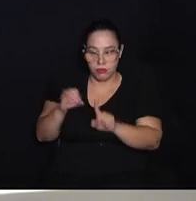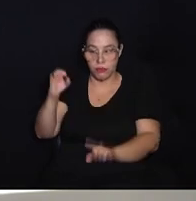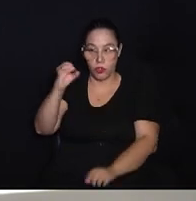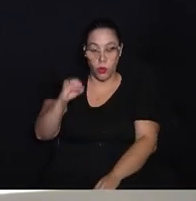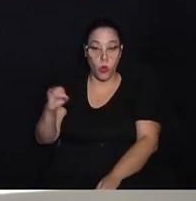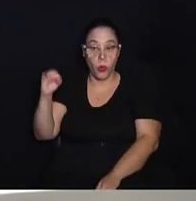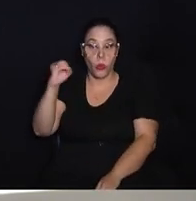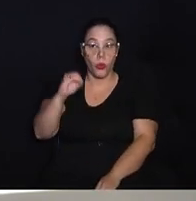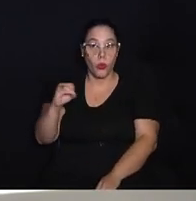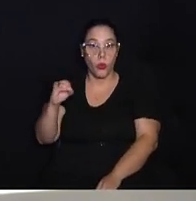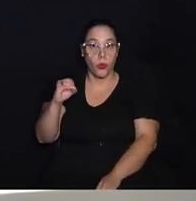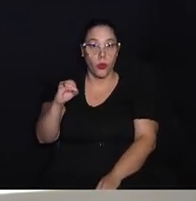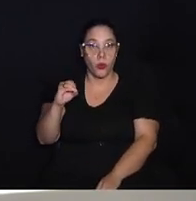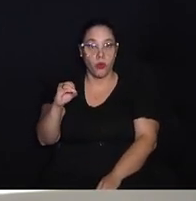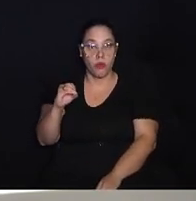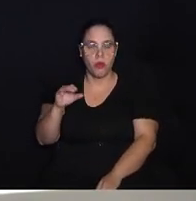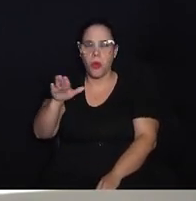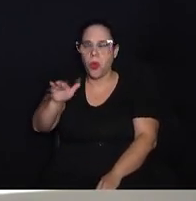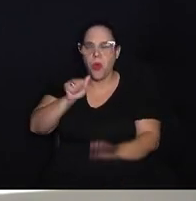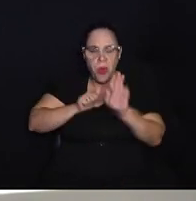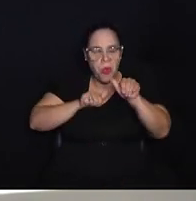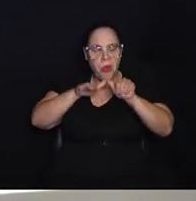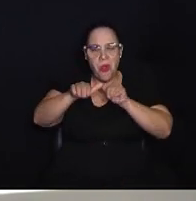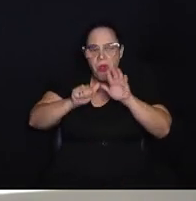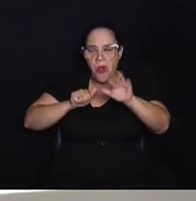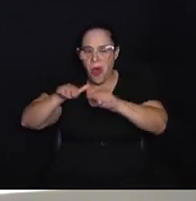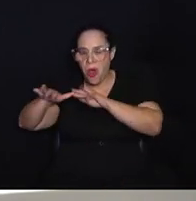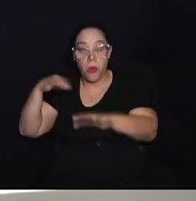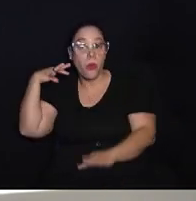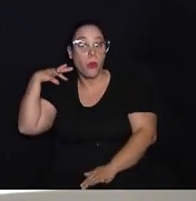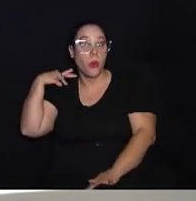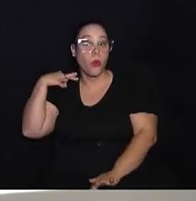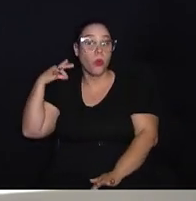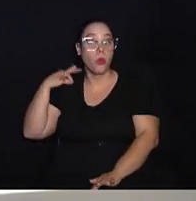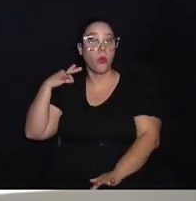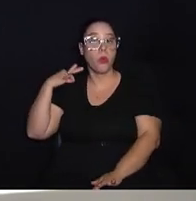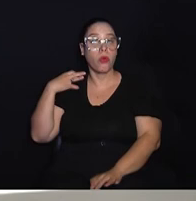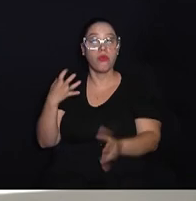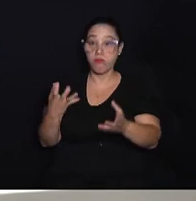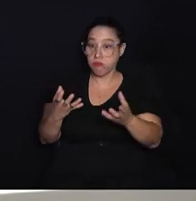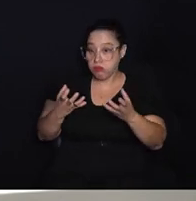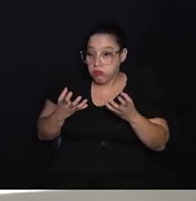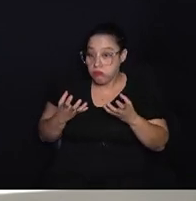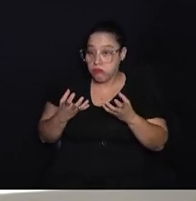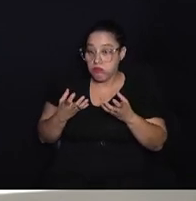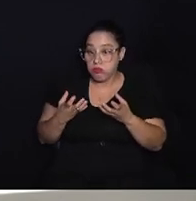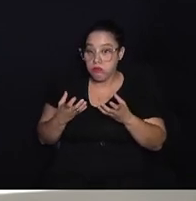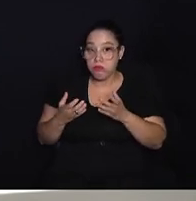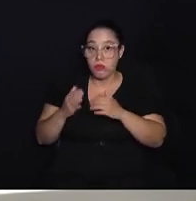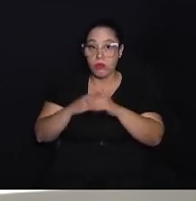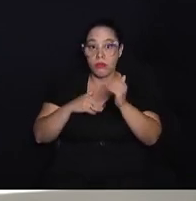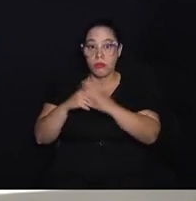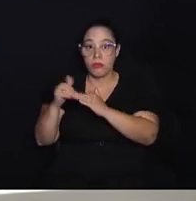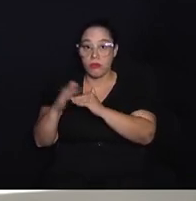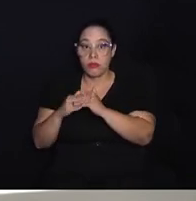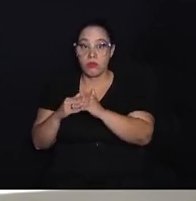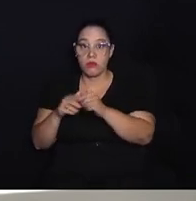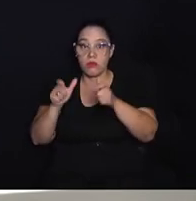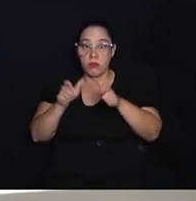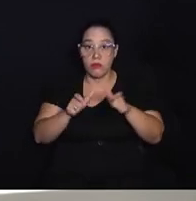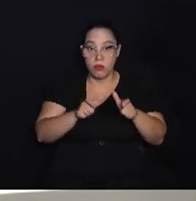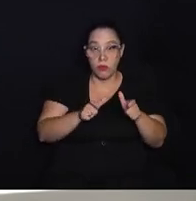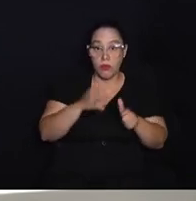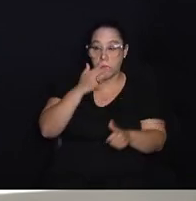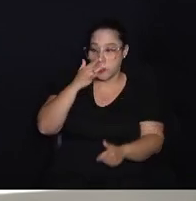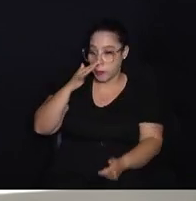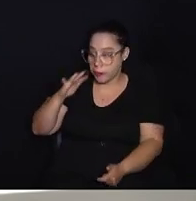rede está fazendo um chamamento para voluntários que queiram aí atuar em momentos com as